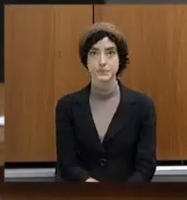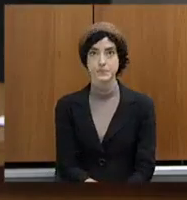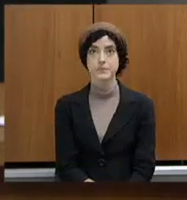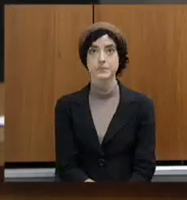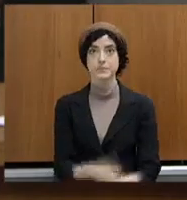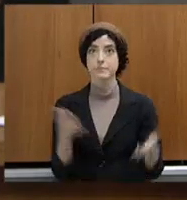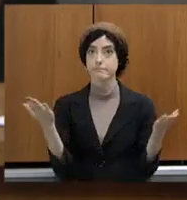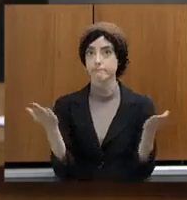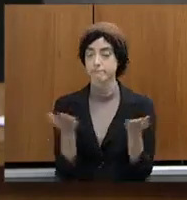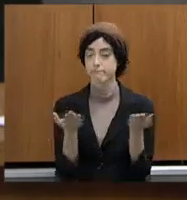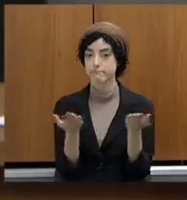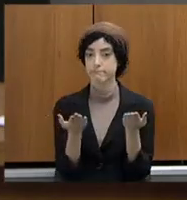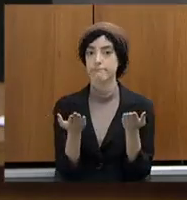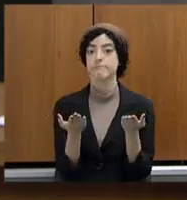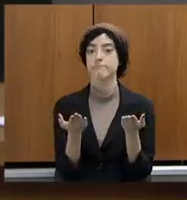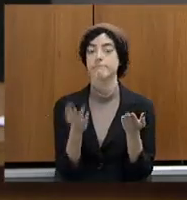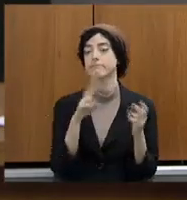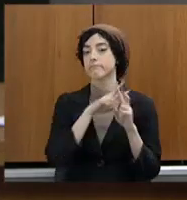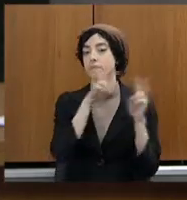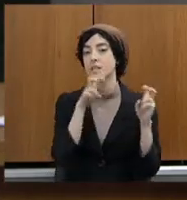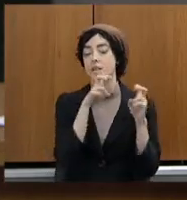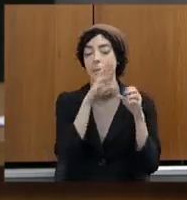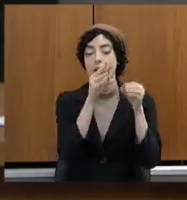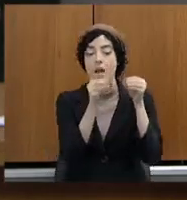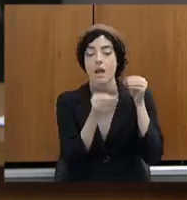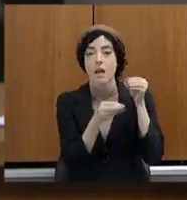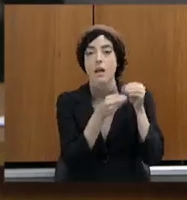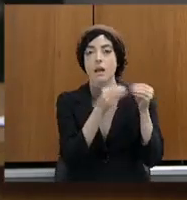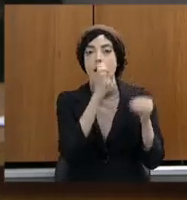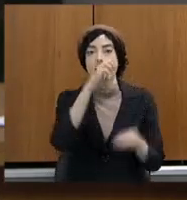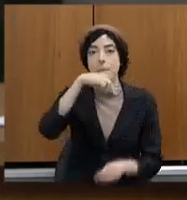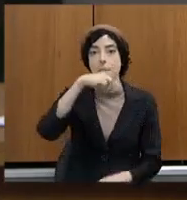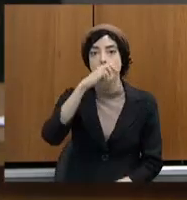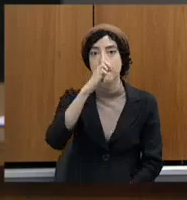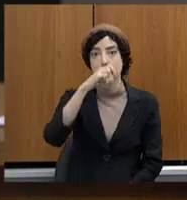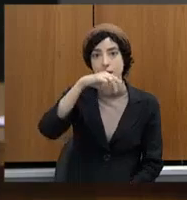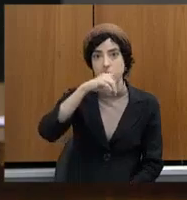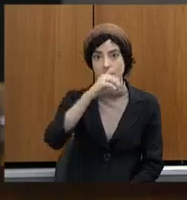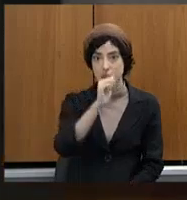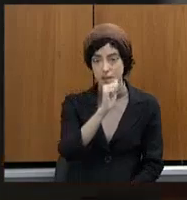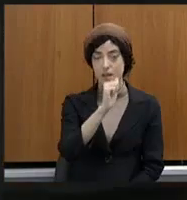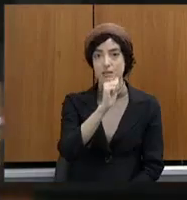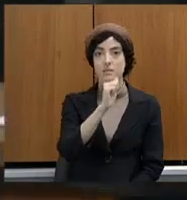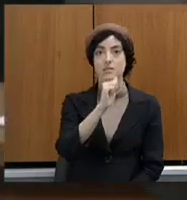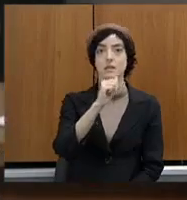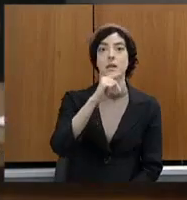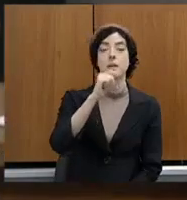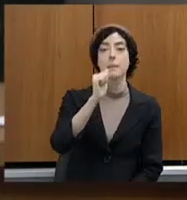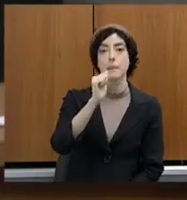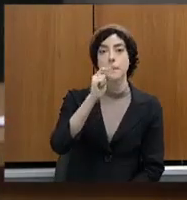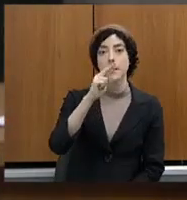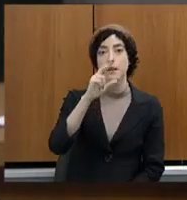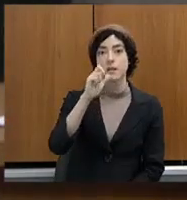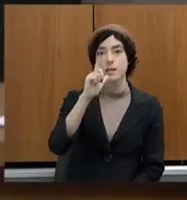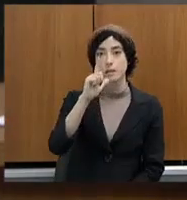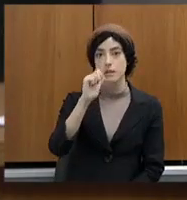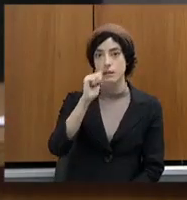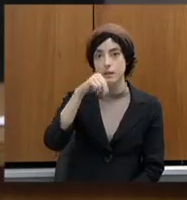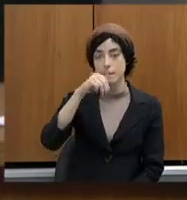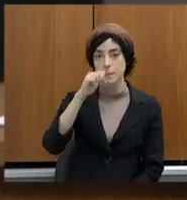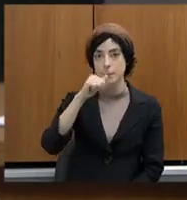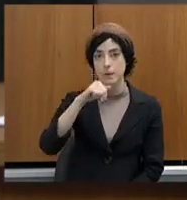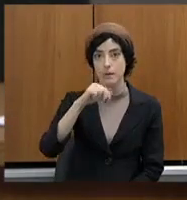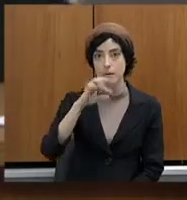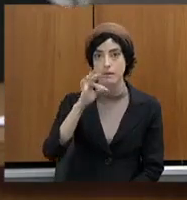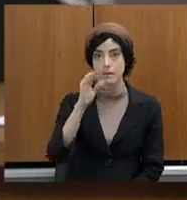emendas parlamentares, nós temos aí, na lâmina 25, não sei se é possível voltar